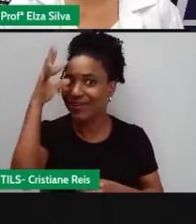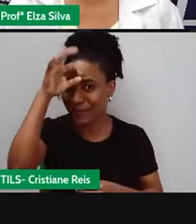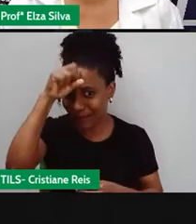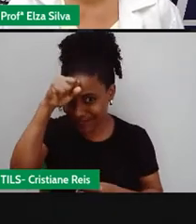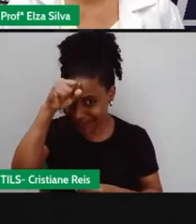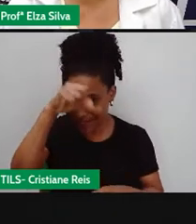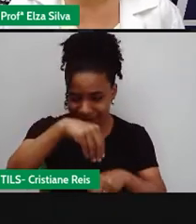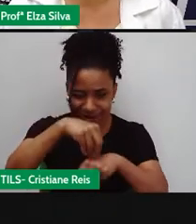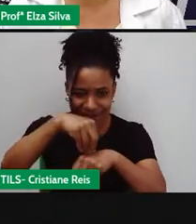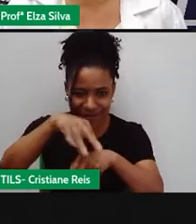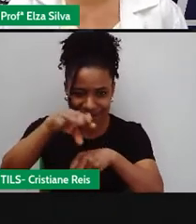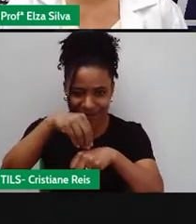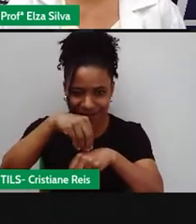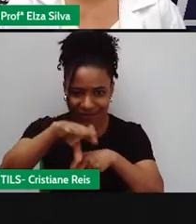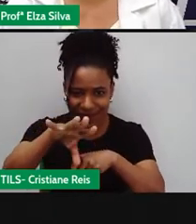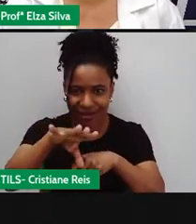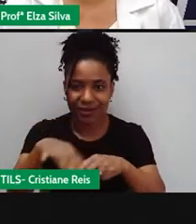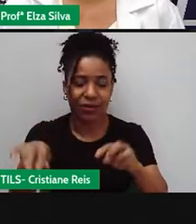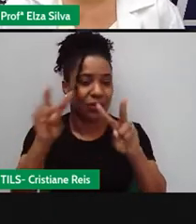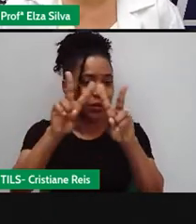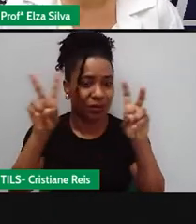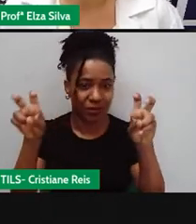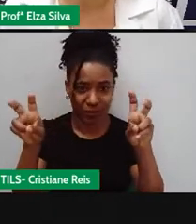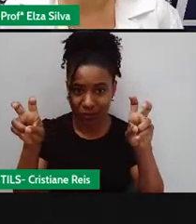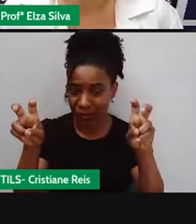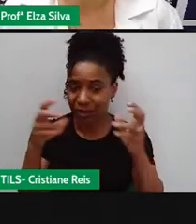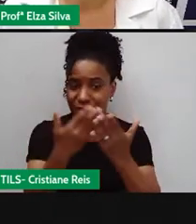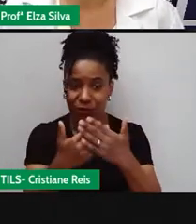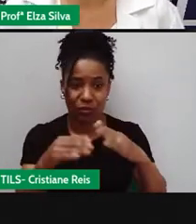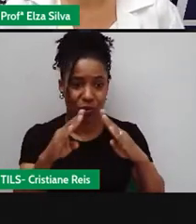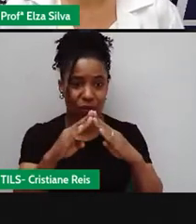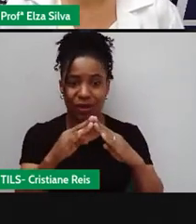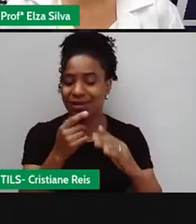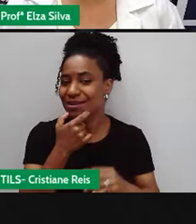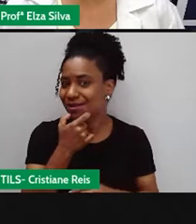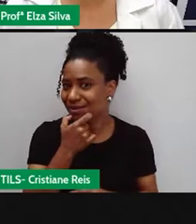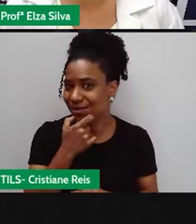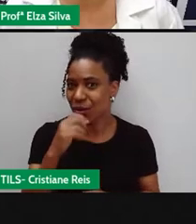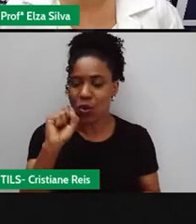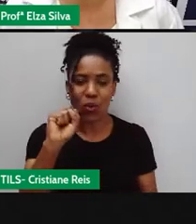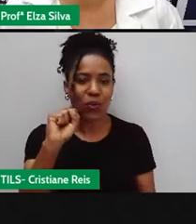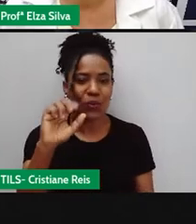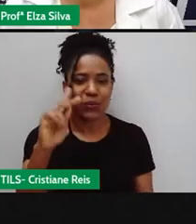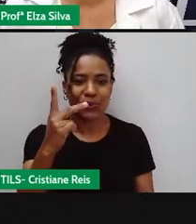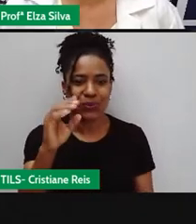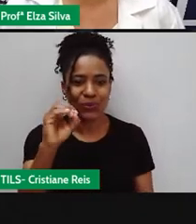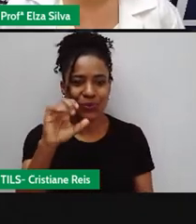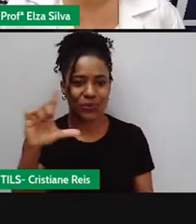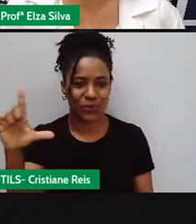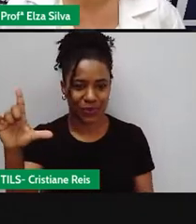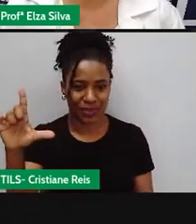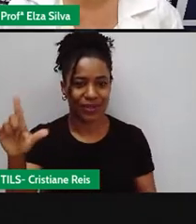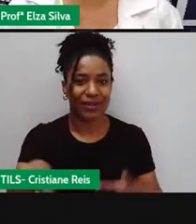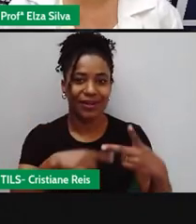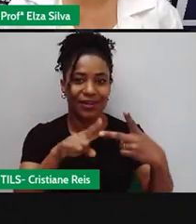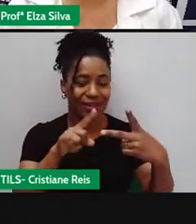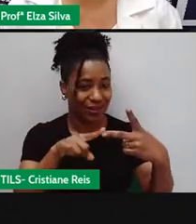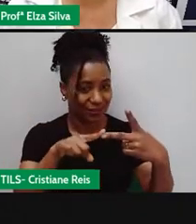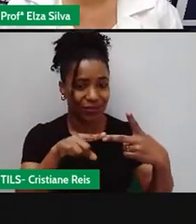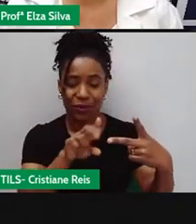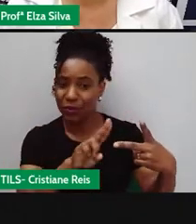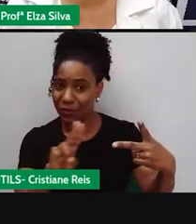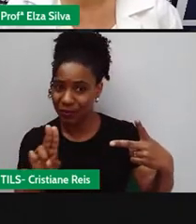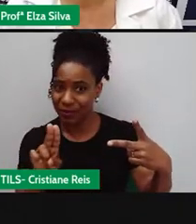dicas. Coloque no cabeçalho o nome da escola e, em inglês, é SKU. Student, o seu